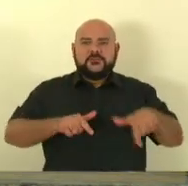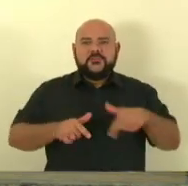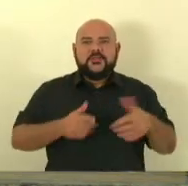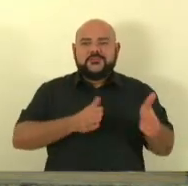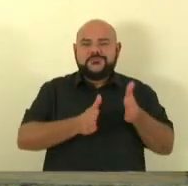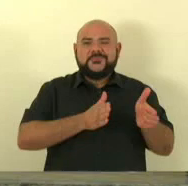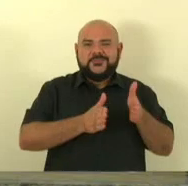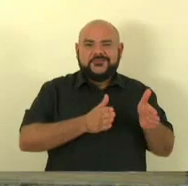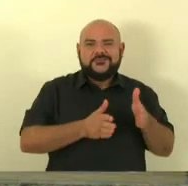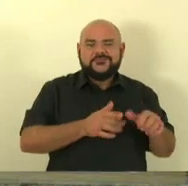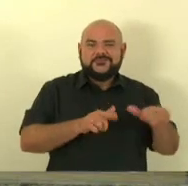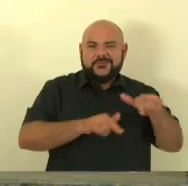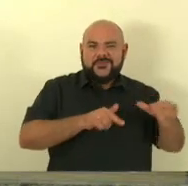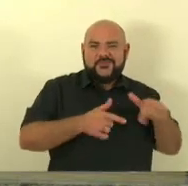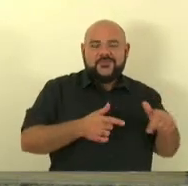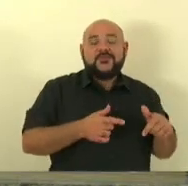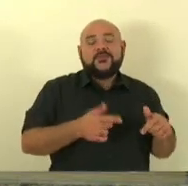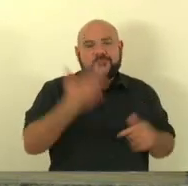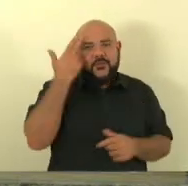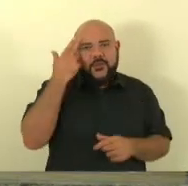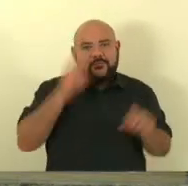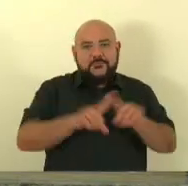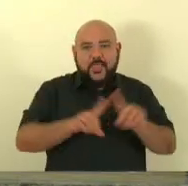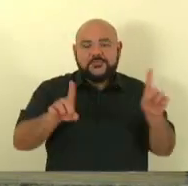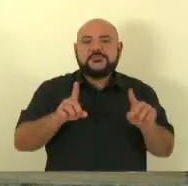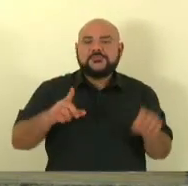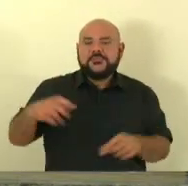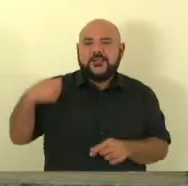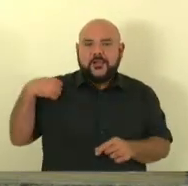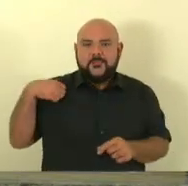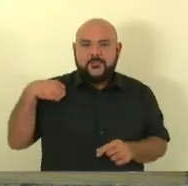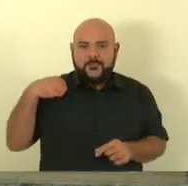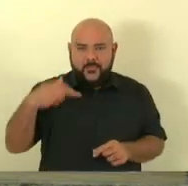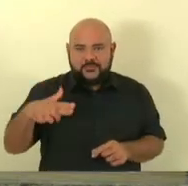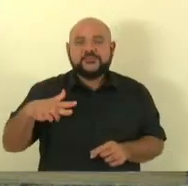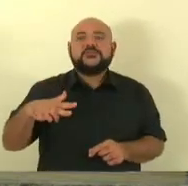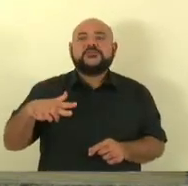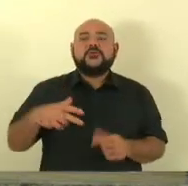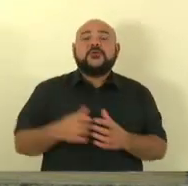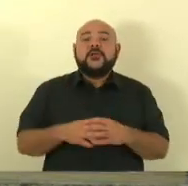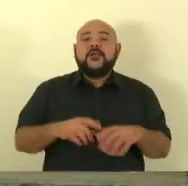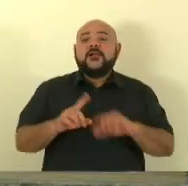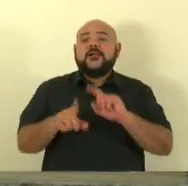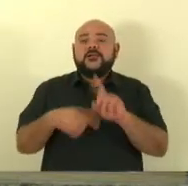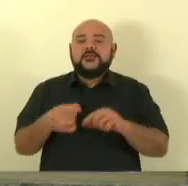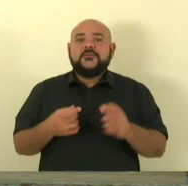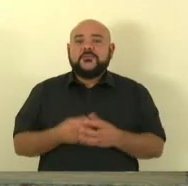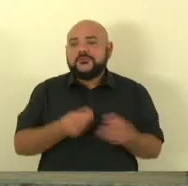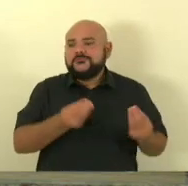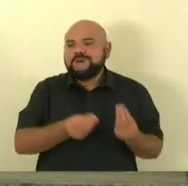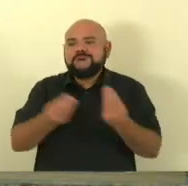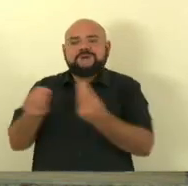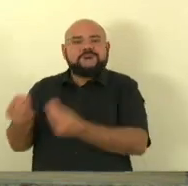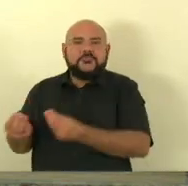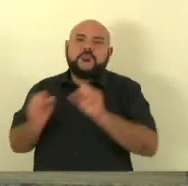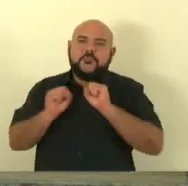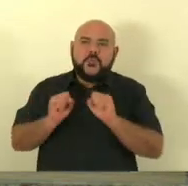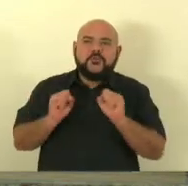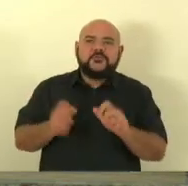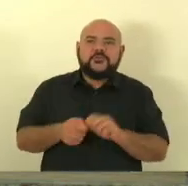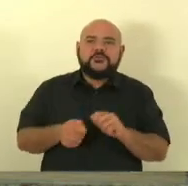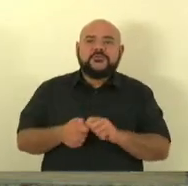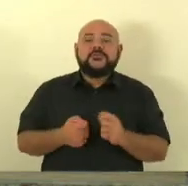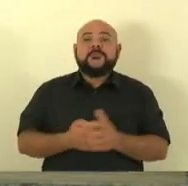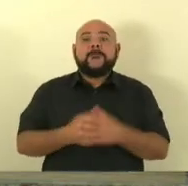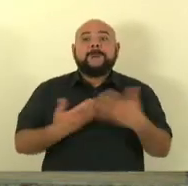ocasião de suas aposentadorias ou transferências para inatividade no âmbito do Estado do Espírito Santo, publicado no